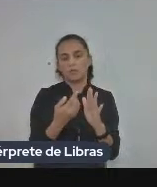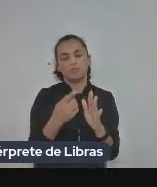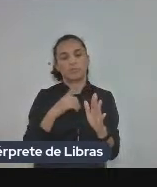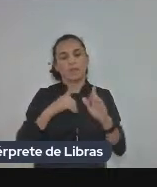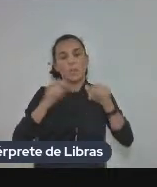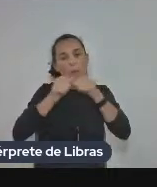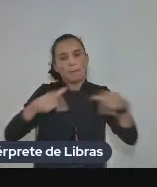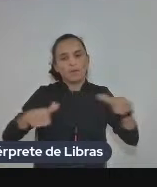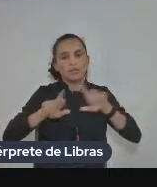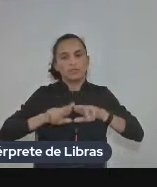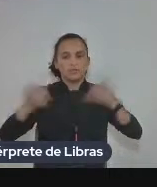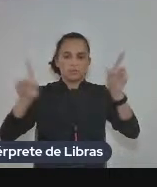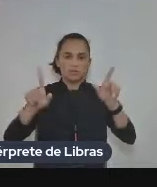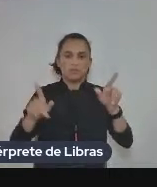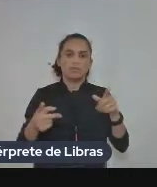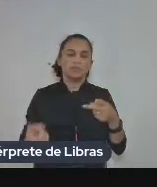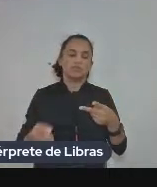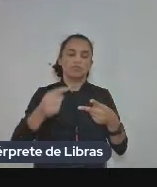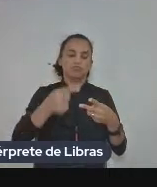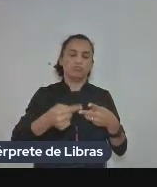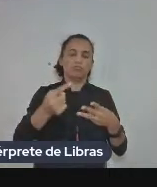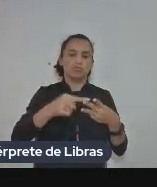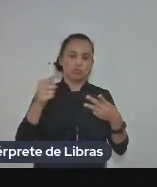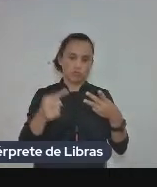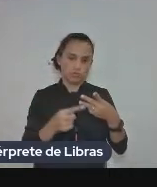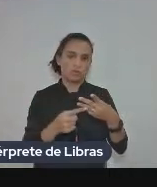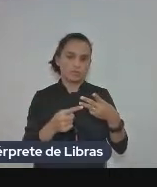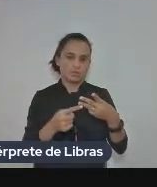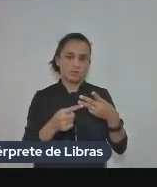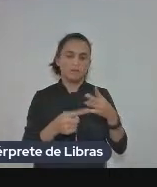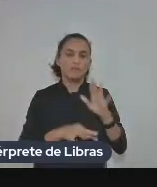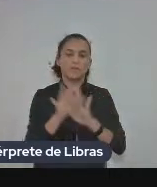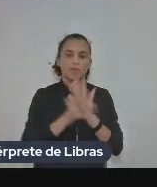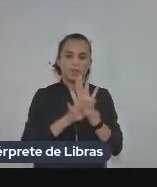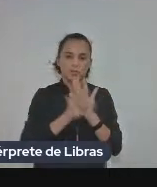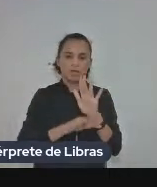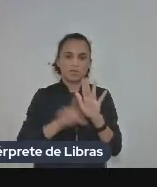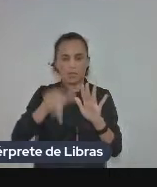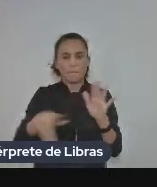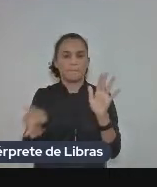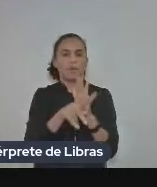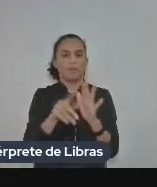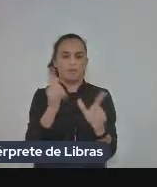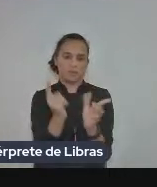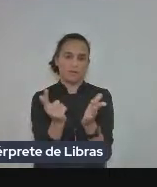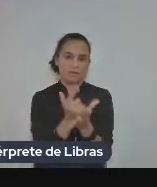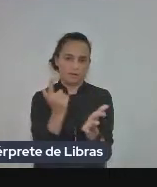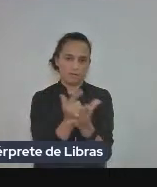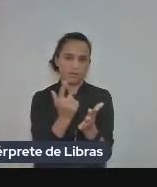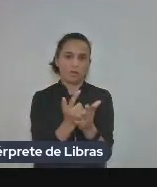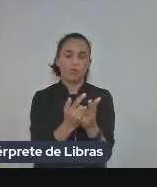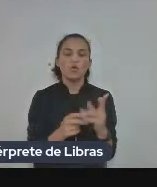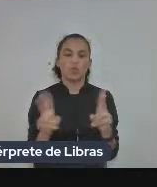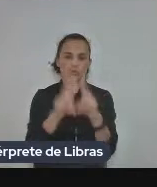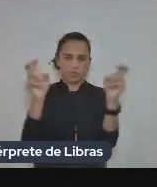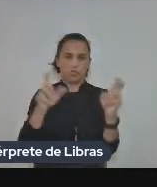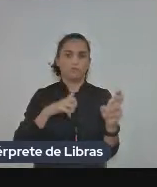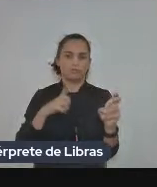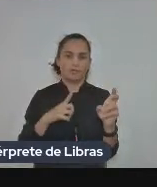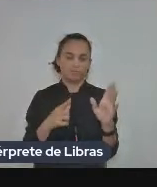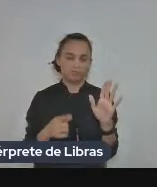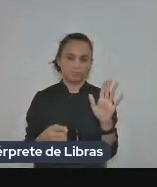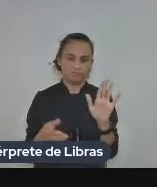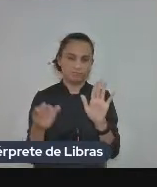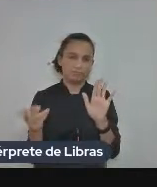diferente dessas outras duas que o texto é o próprio livro o título do texto é o livro